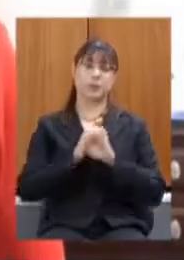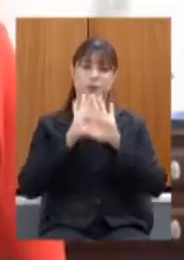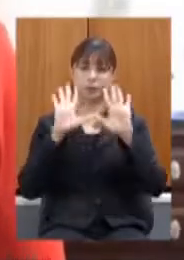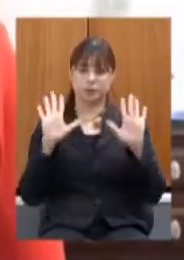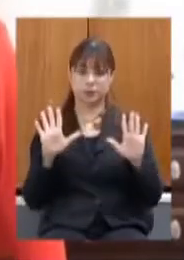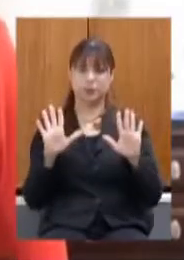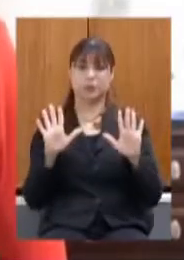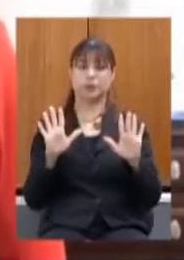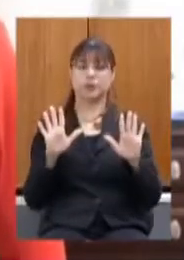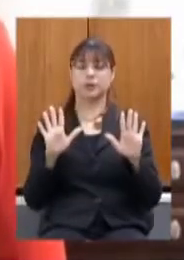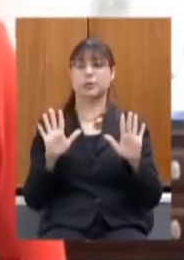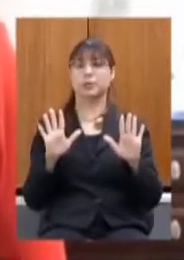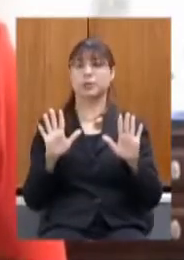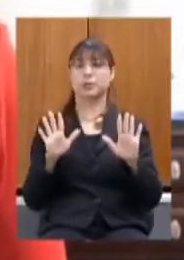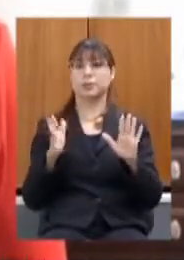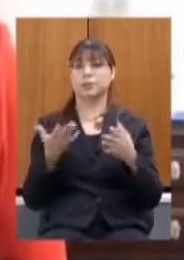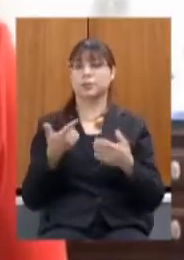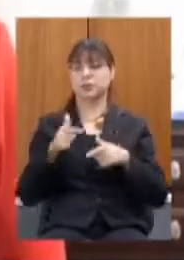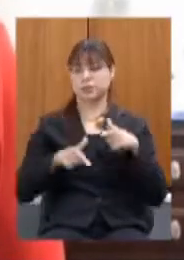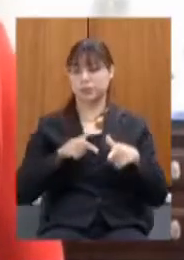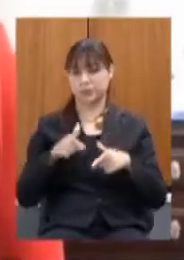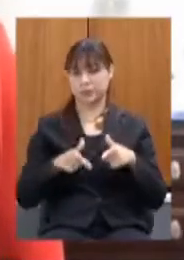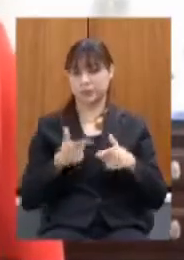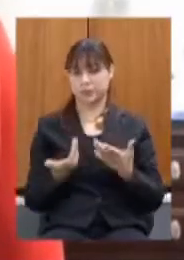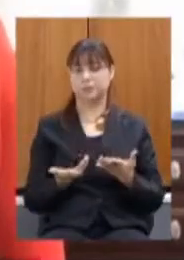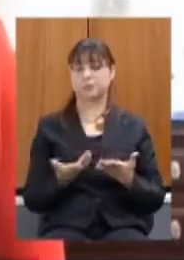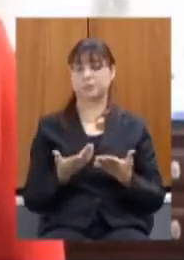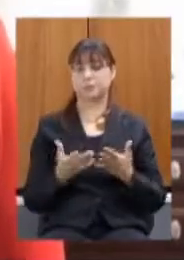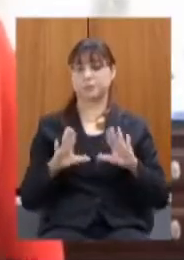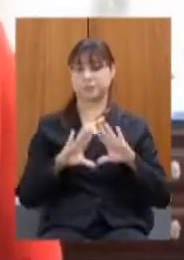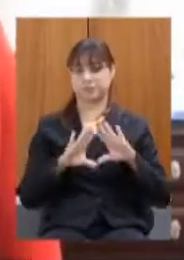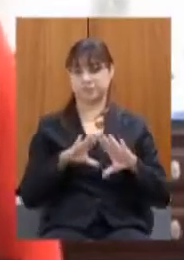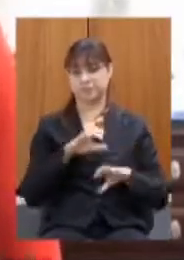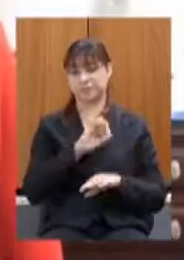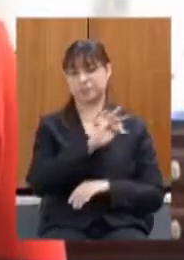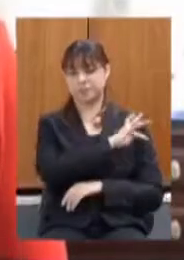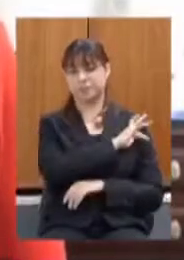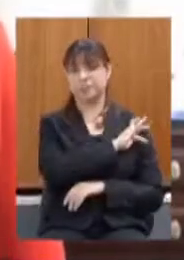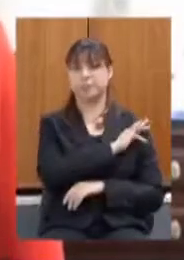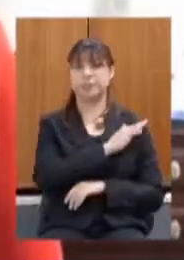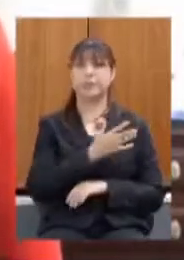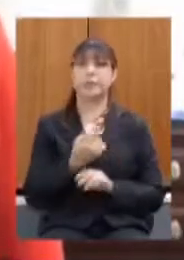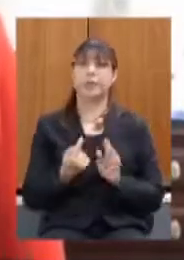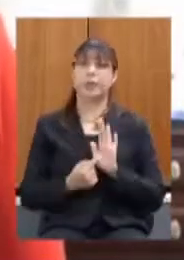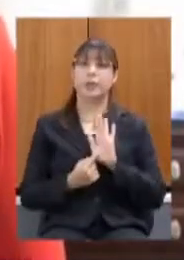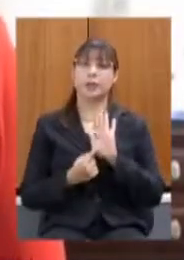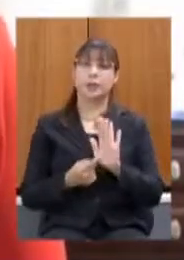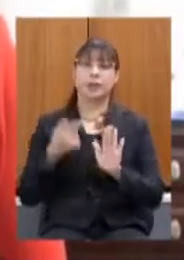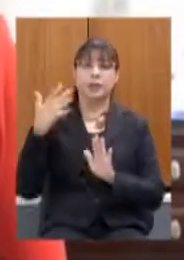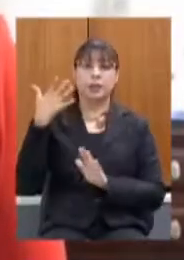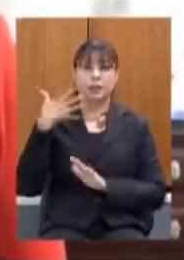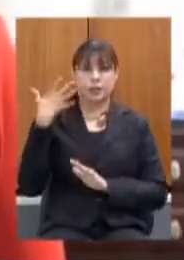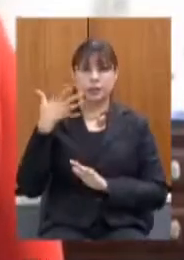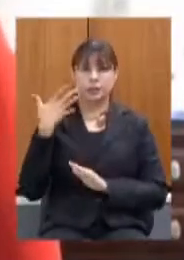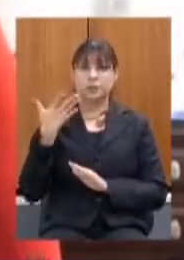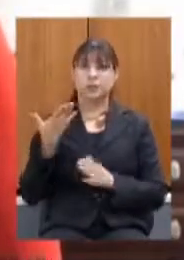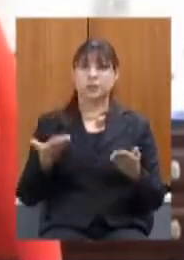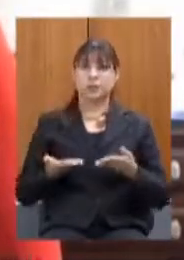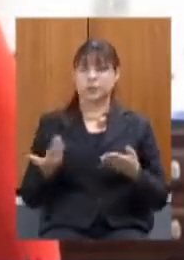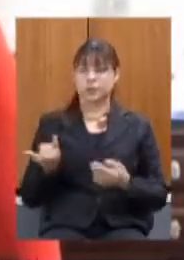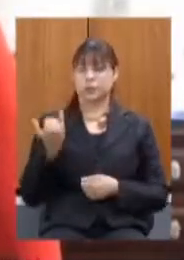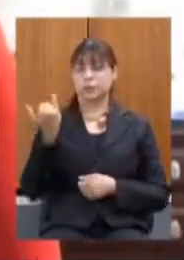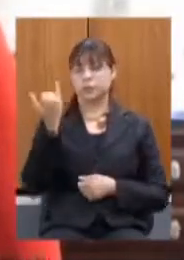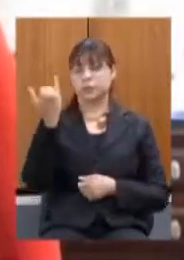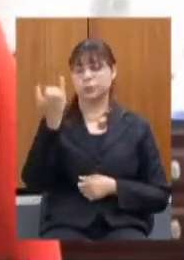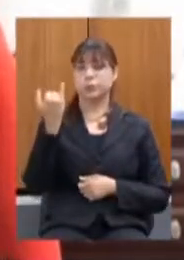oportuna com que vem fazendo a Assembleia Fiscaliza a apresentação hoje é muito importante o